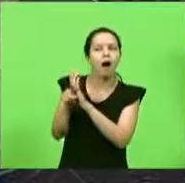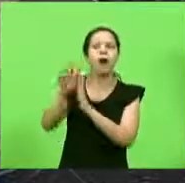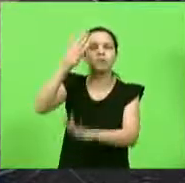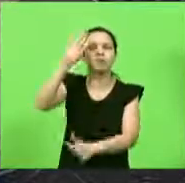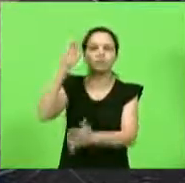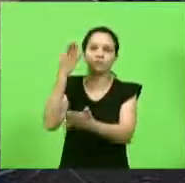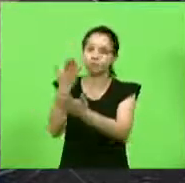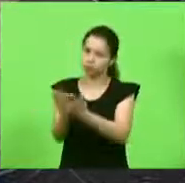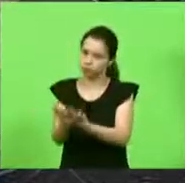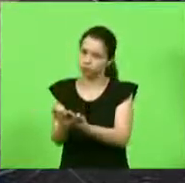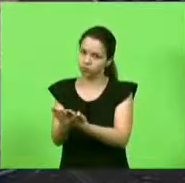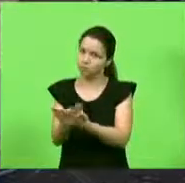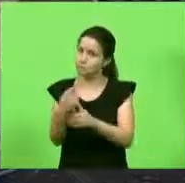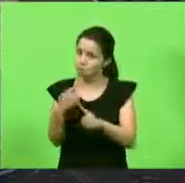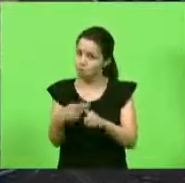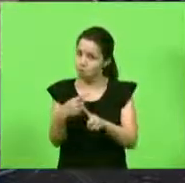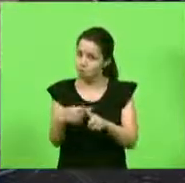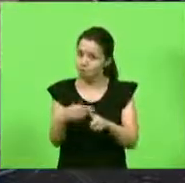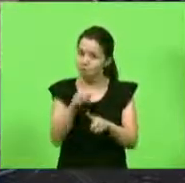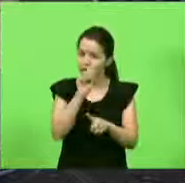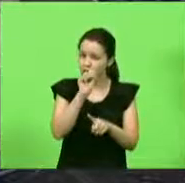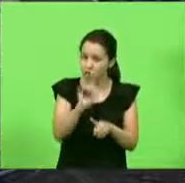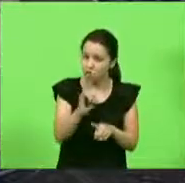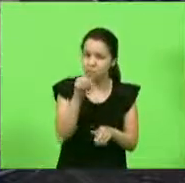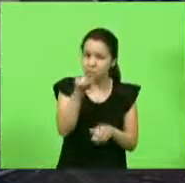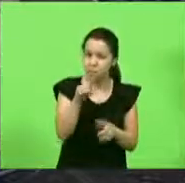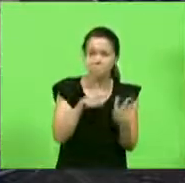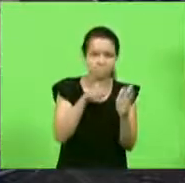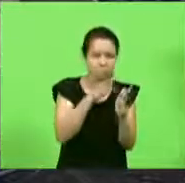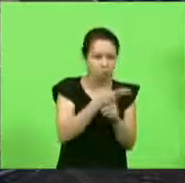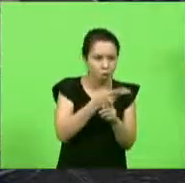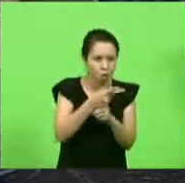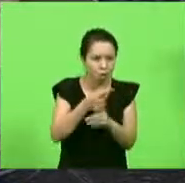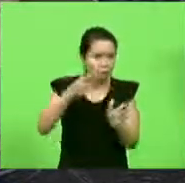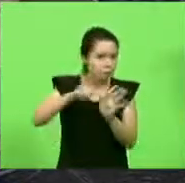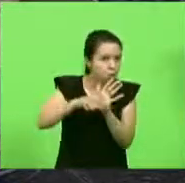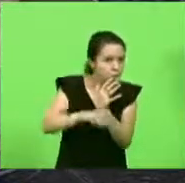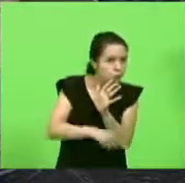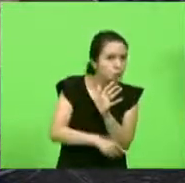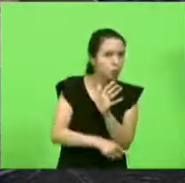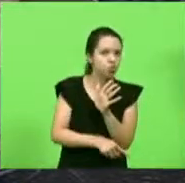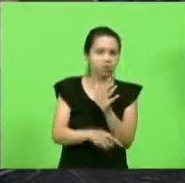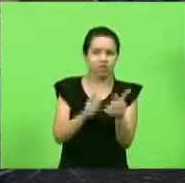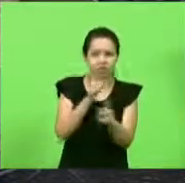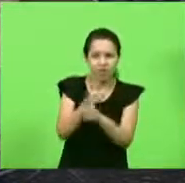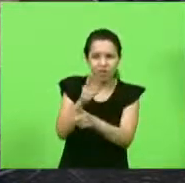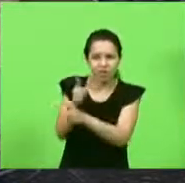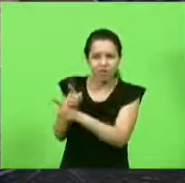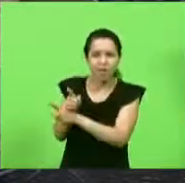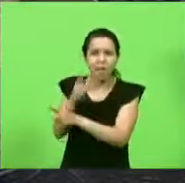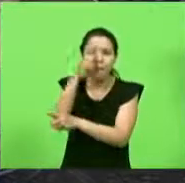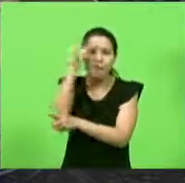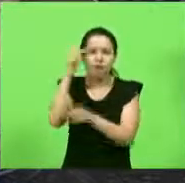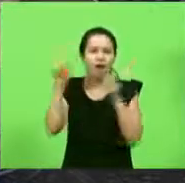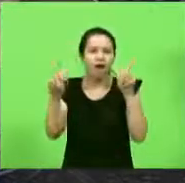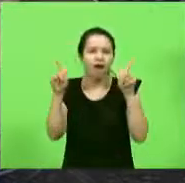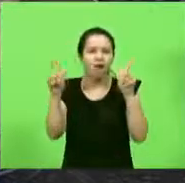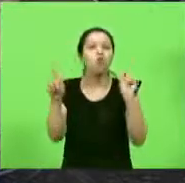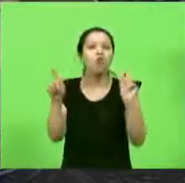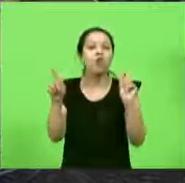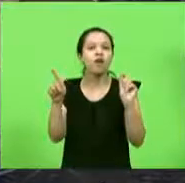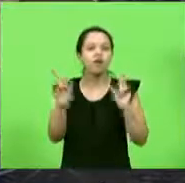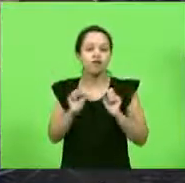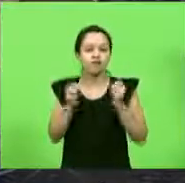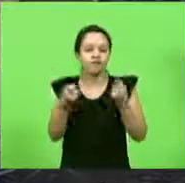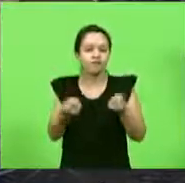se você for procurar fundo, na maior parte das vezes, o que você vai encontrar são defesas de interesses particulares,